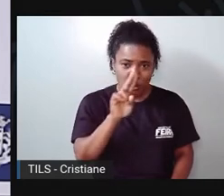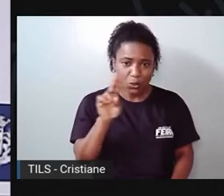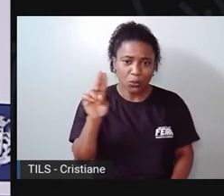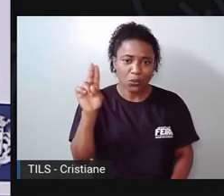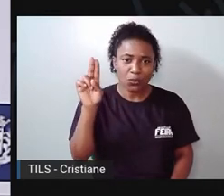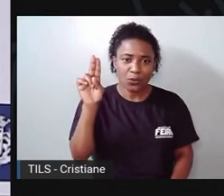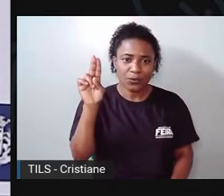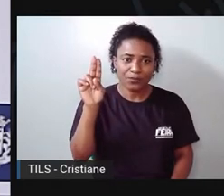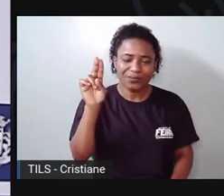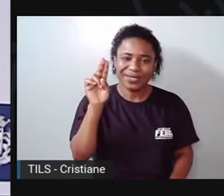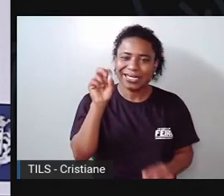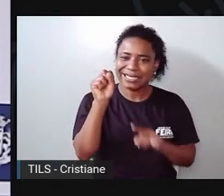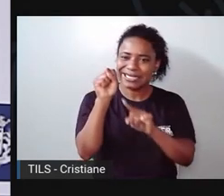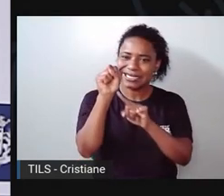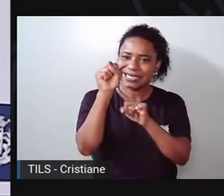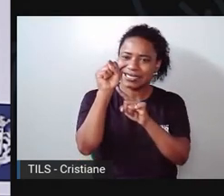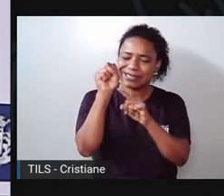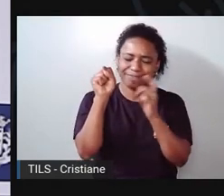com a letra S.